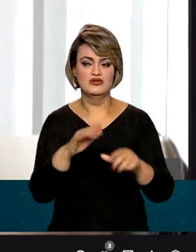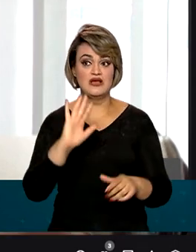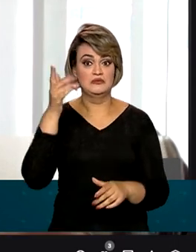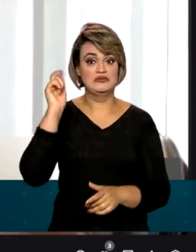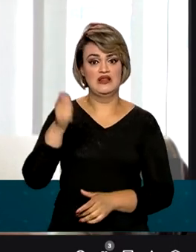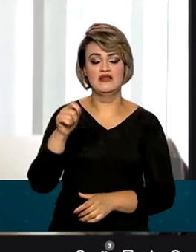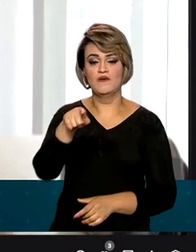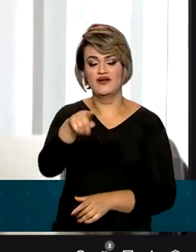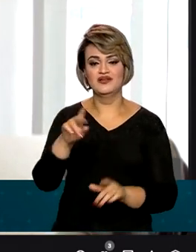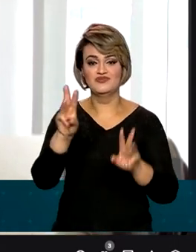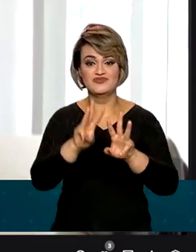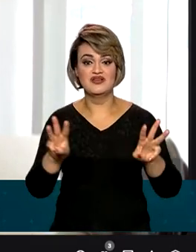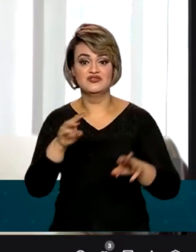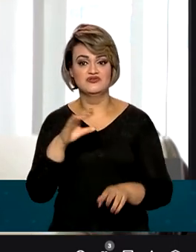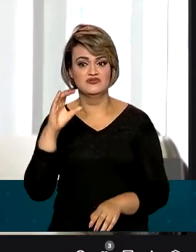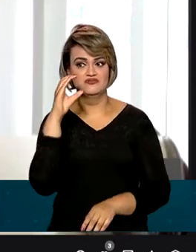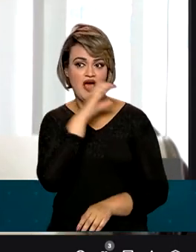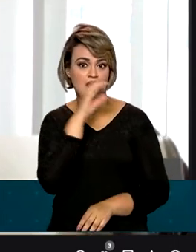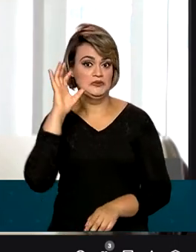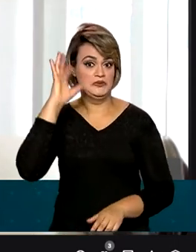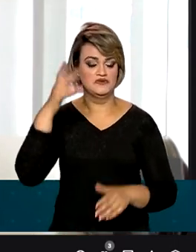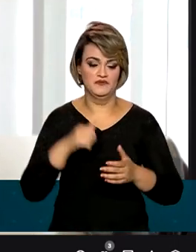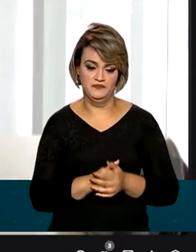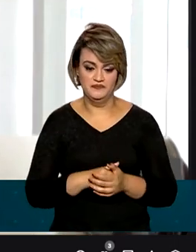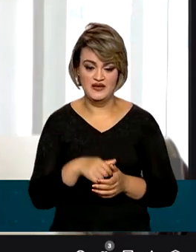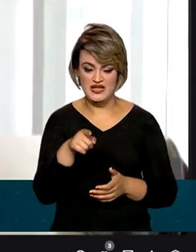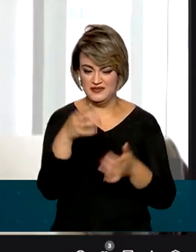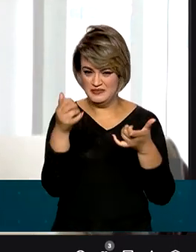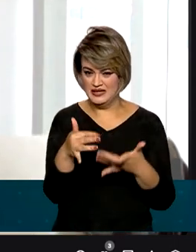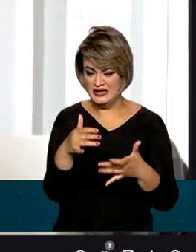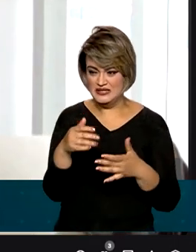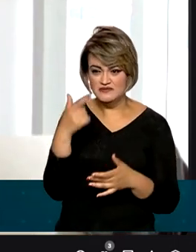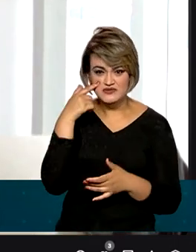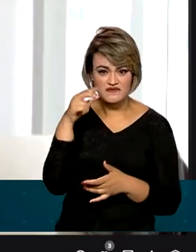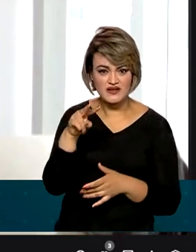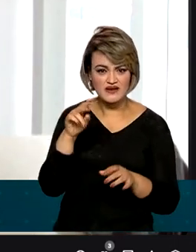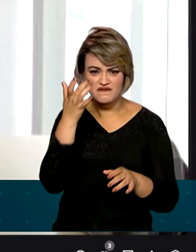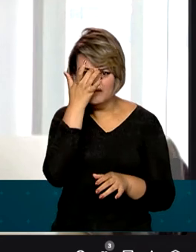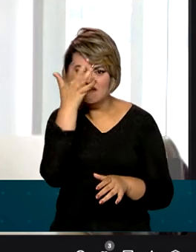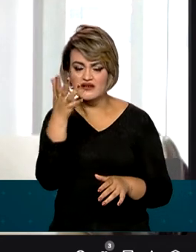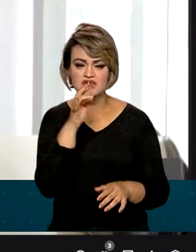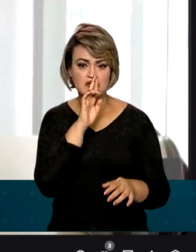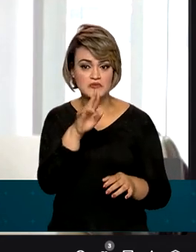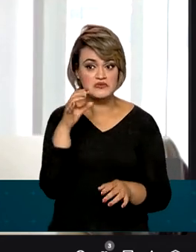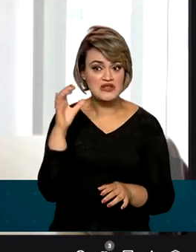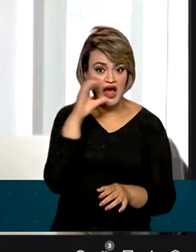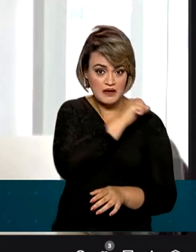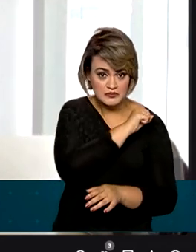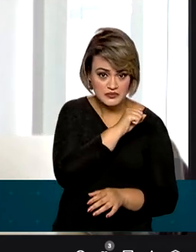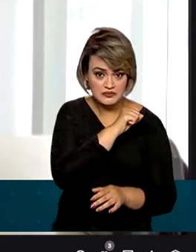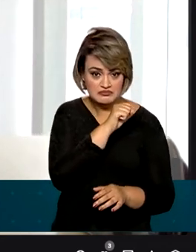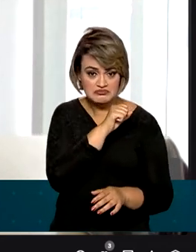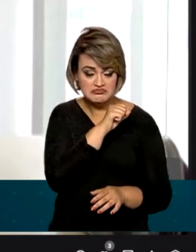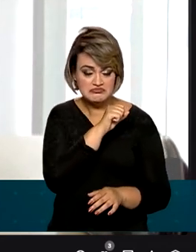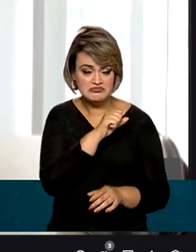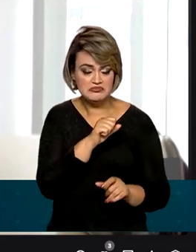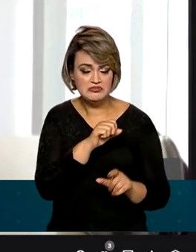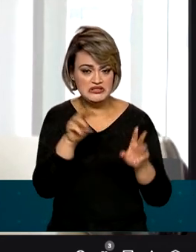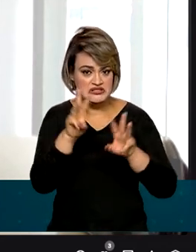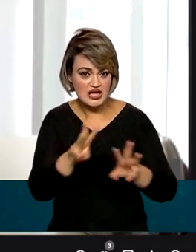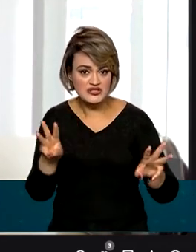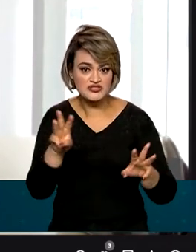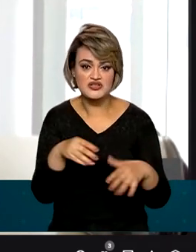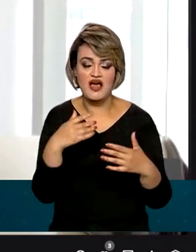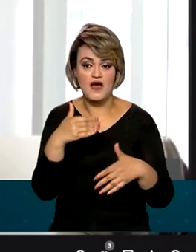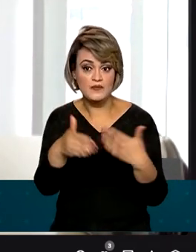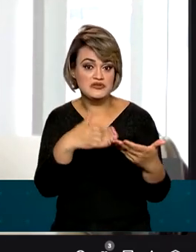leilões. Quando a gente consegue dar um fluxo melhor, uma clareza melhor e uma resposta mais rápida através de processos automatizados, a gente